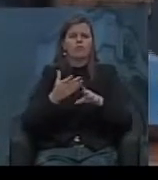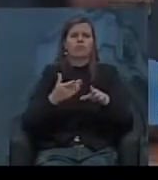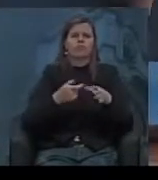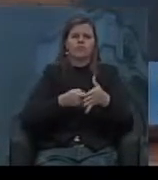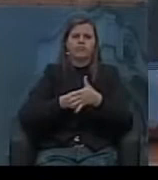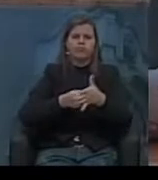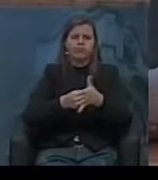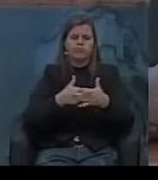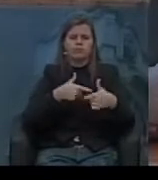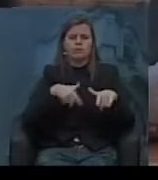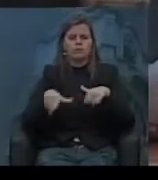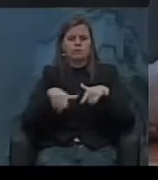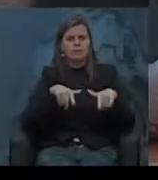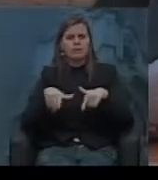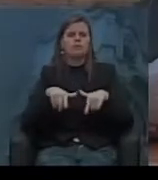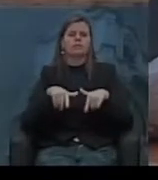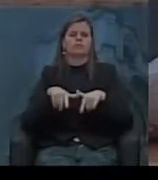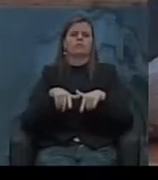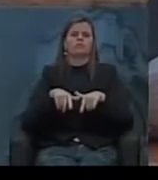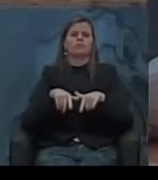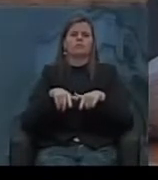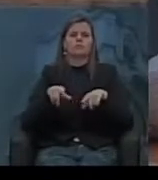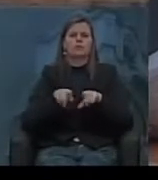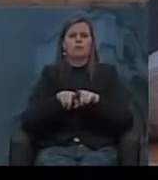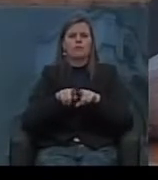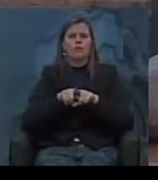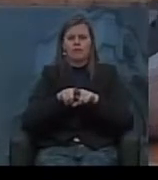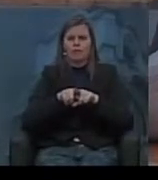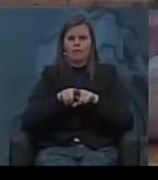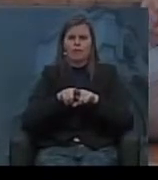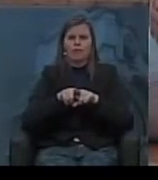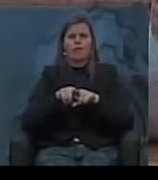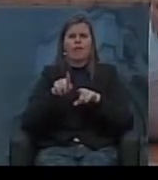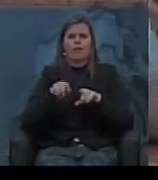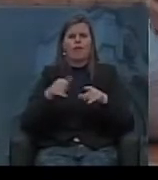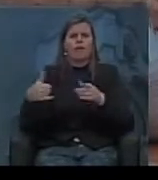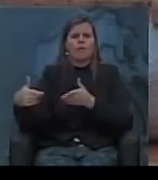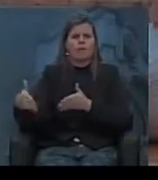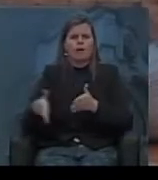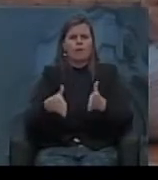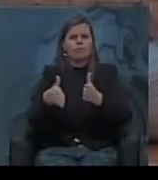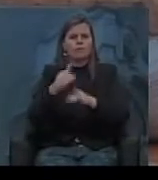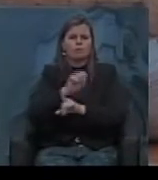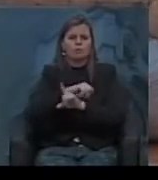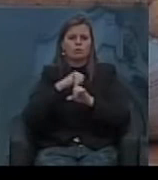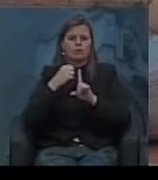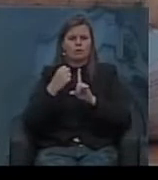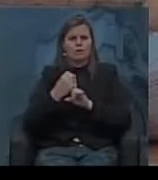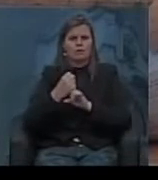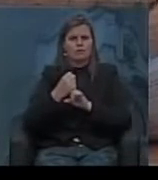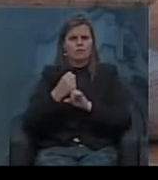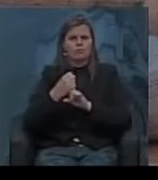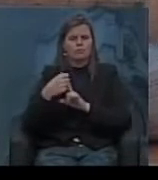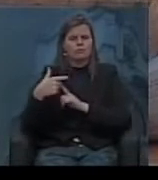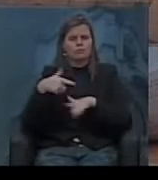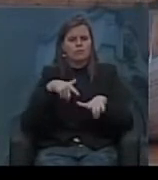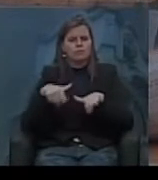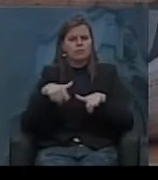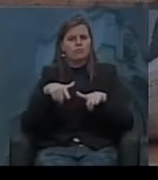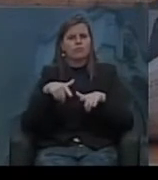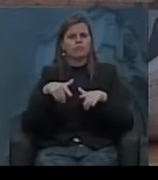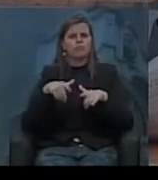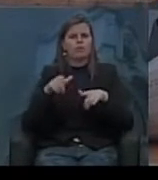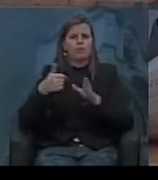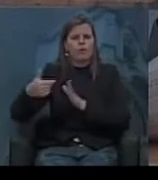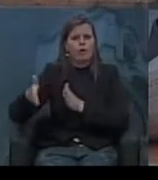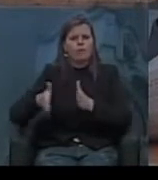trabalhismo que era exatamente o caminho para o socialismo o trabalhismo pregado aplicado